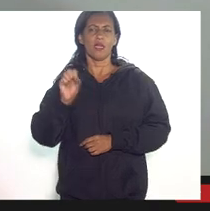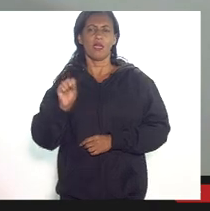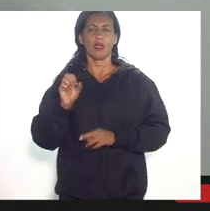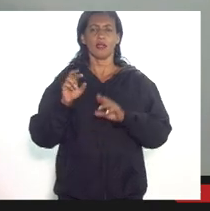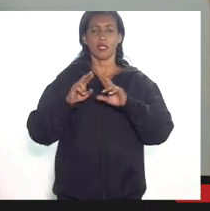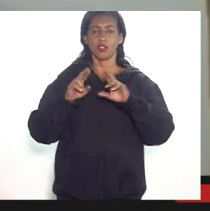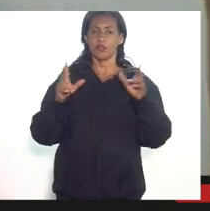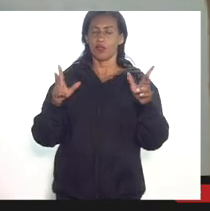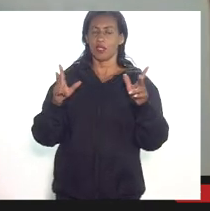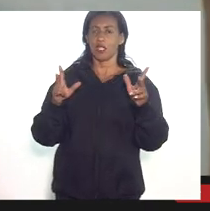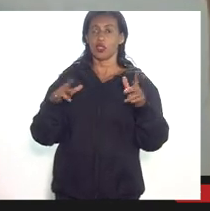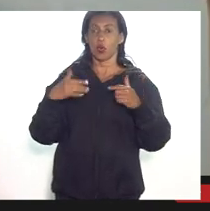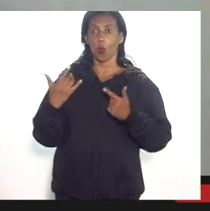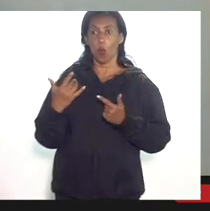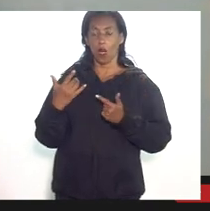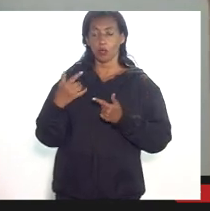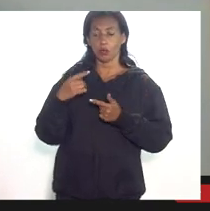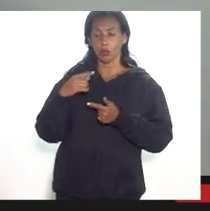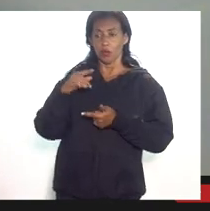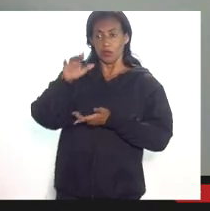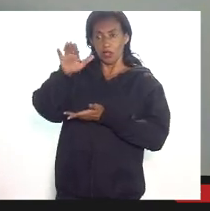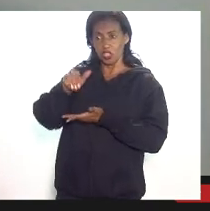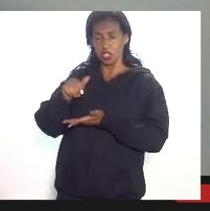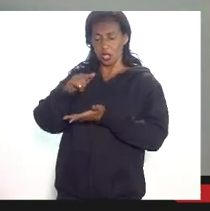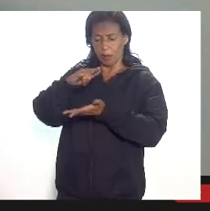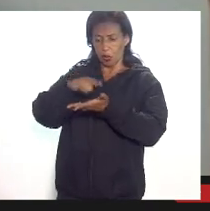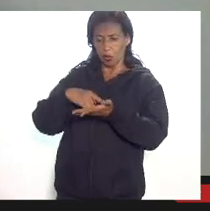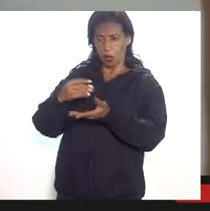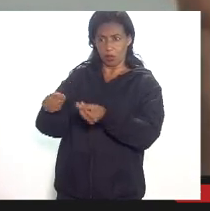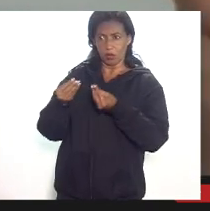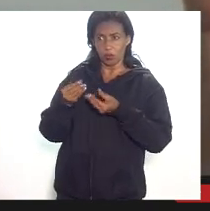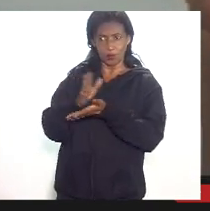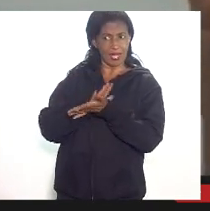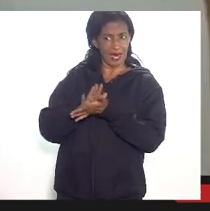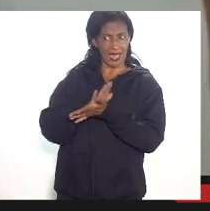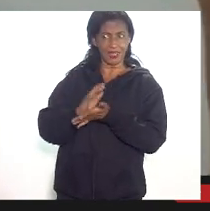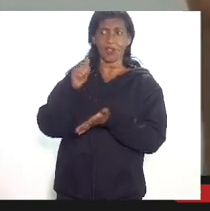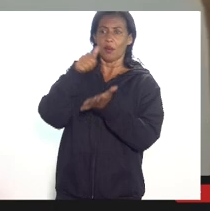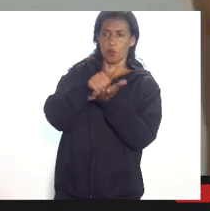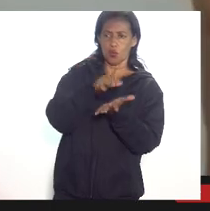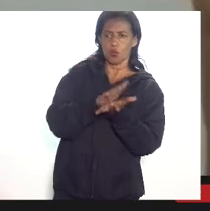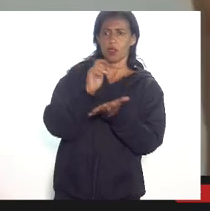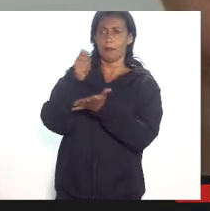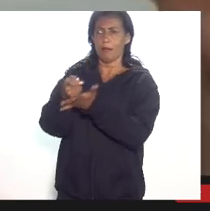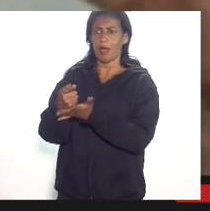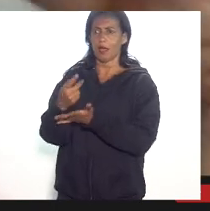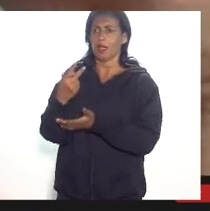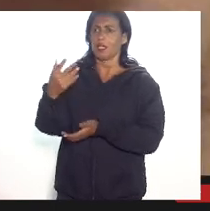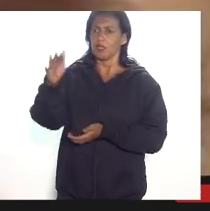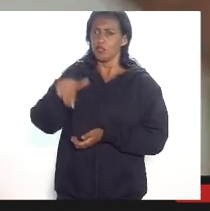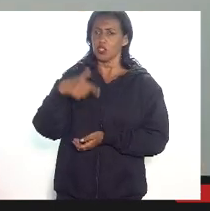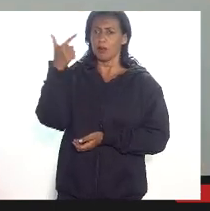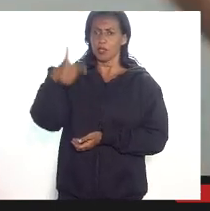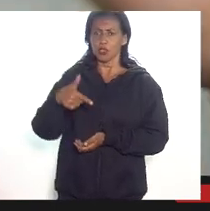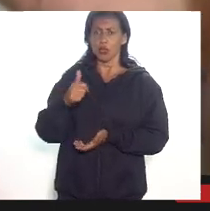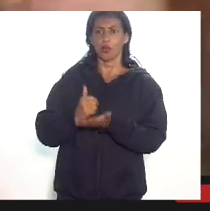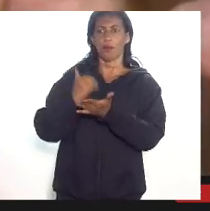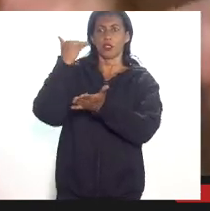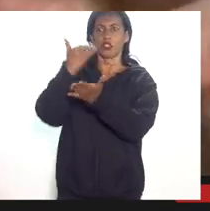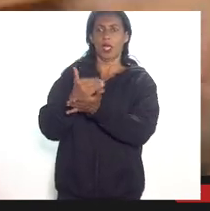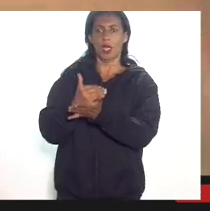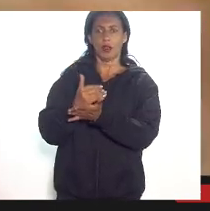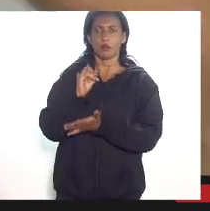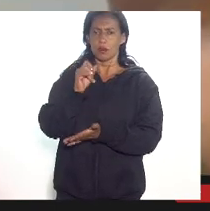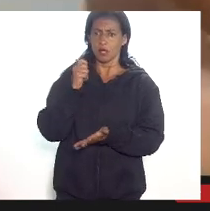não atendimento de intimação 1 é 10 mil não atendimento de intimação 2 é 10 mil não atendimento de intimação é 10 mil então isso desfavorece nós